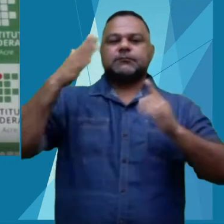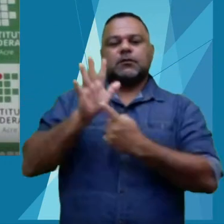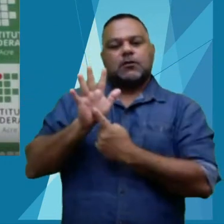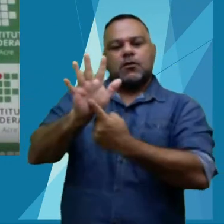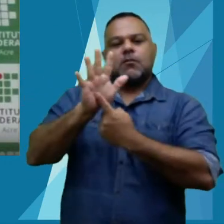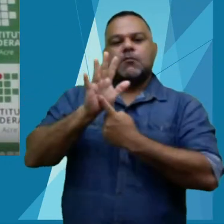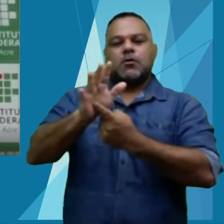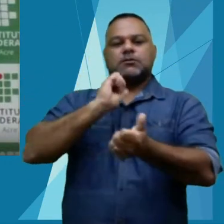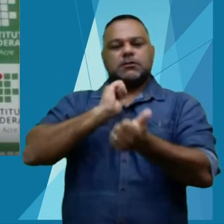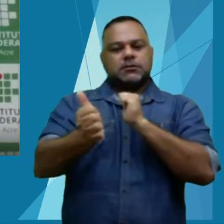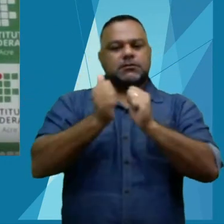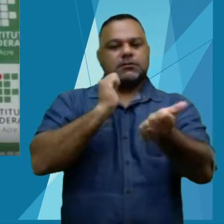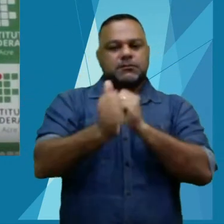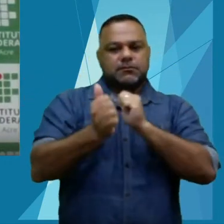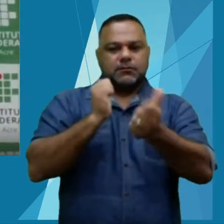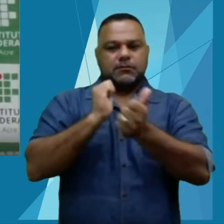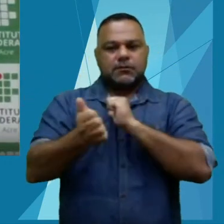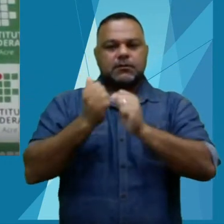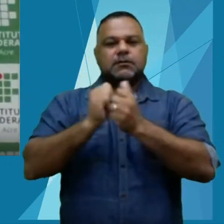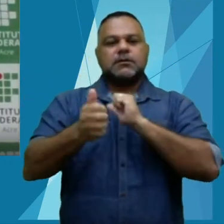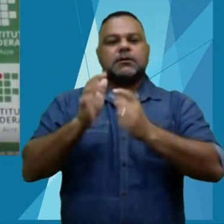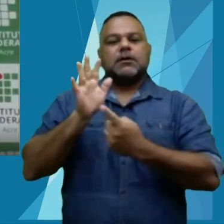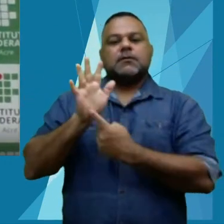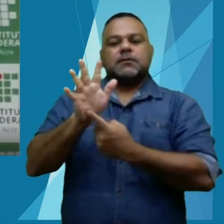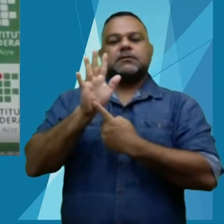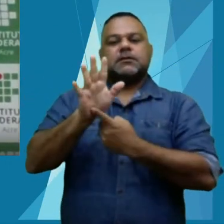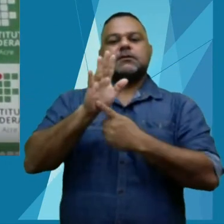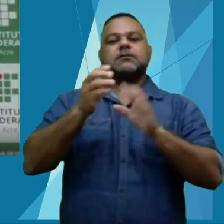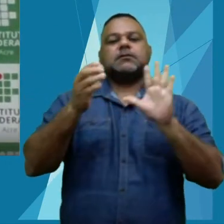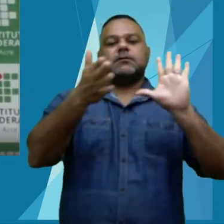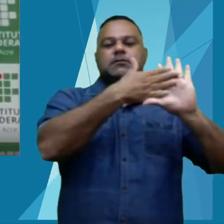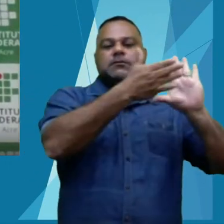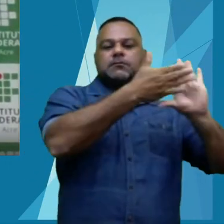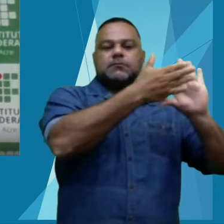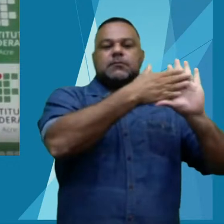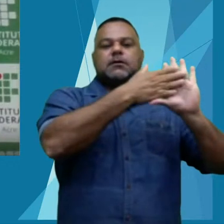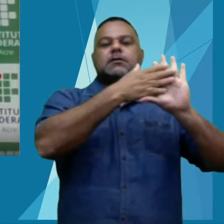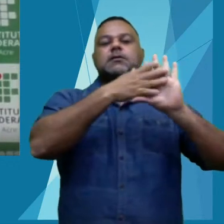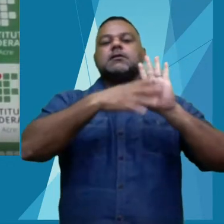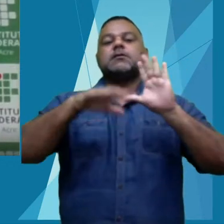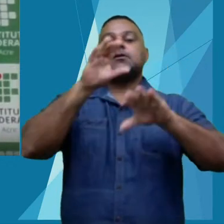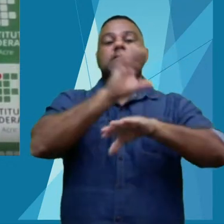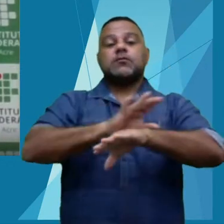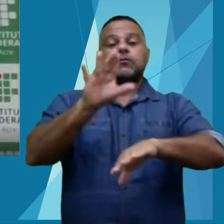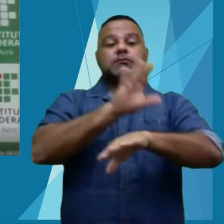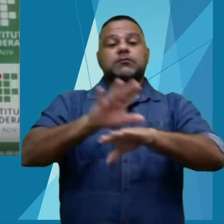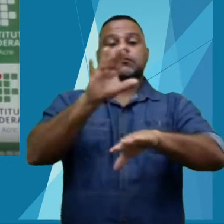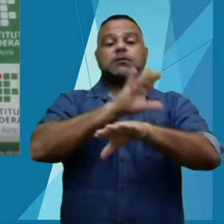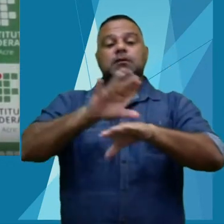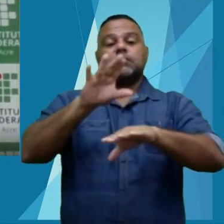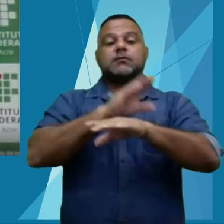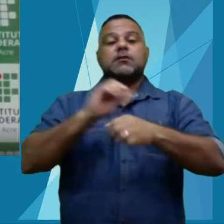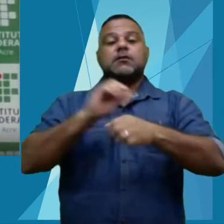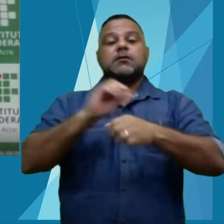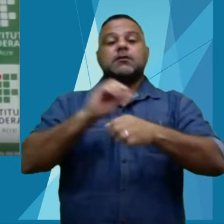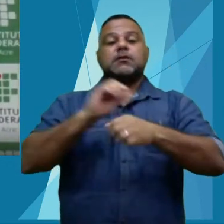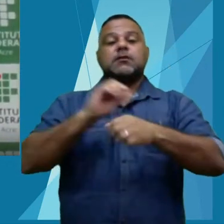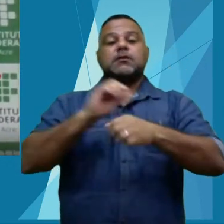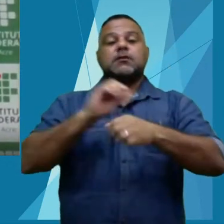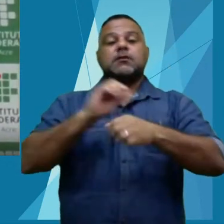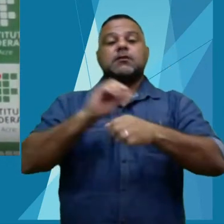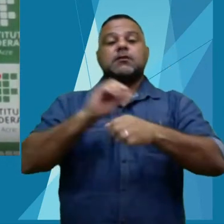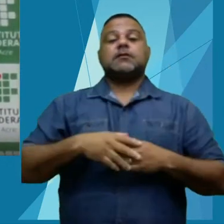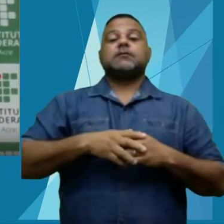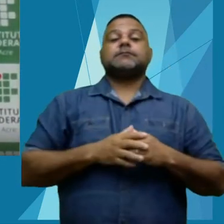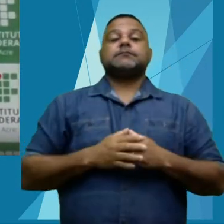esportes, apresentações de banners e apresentações culturais que serão realizadas na plataforma Zoom.